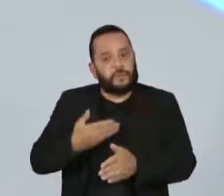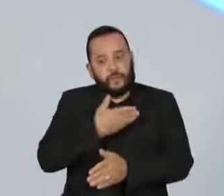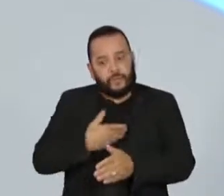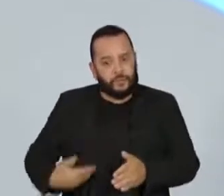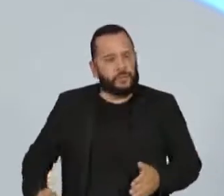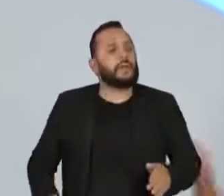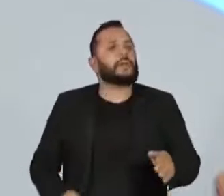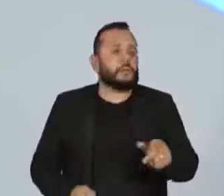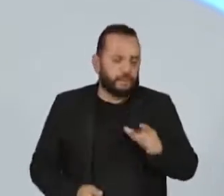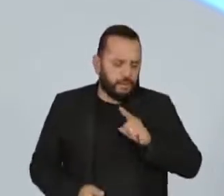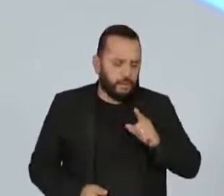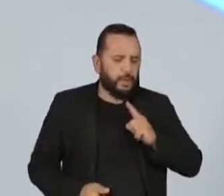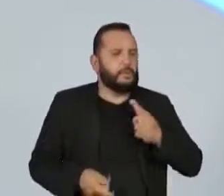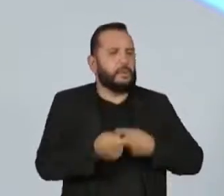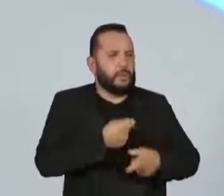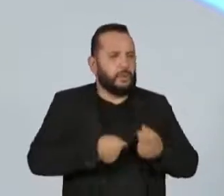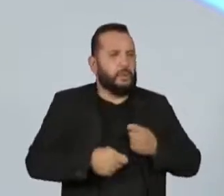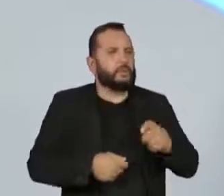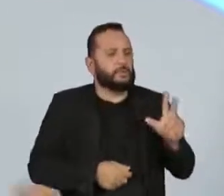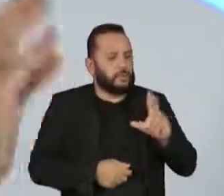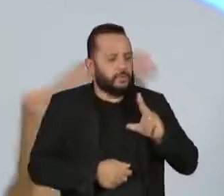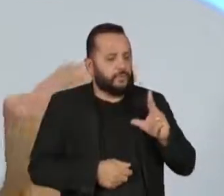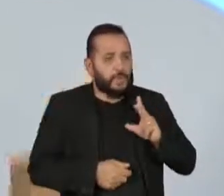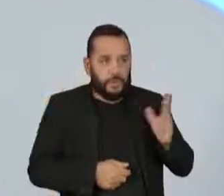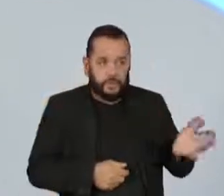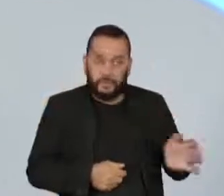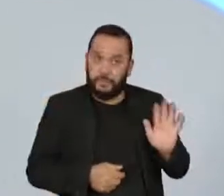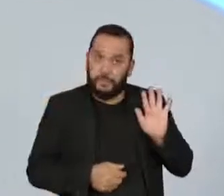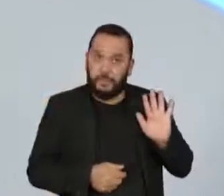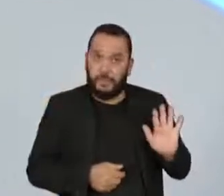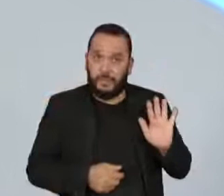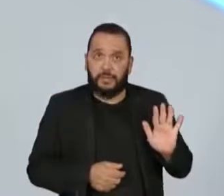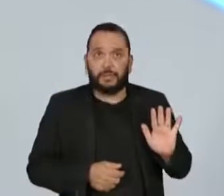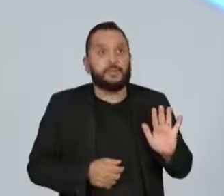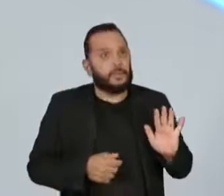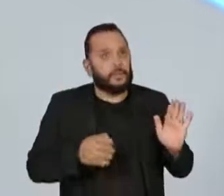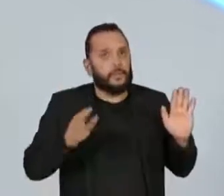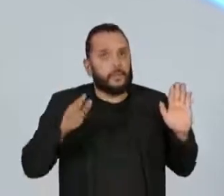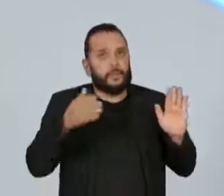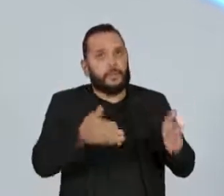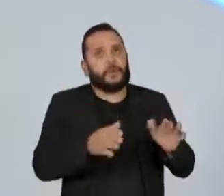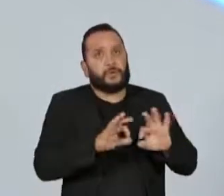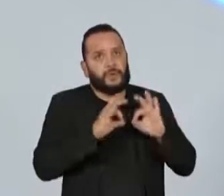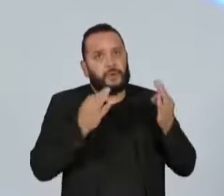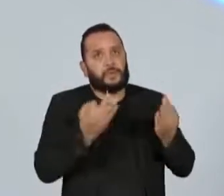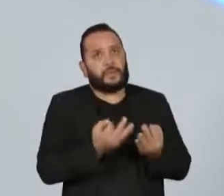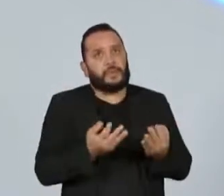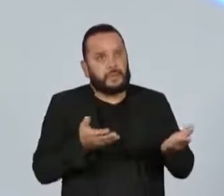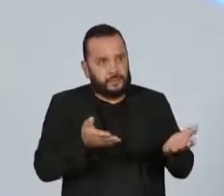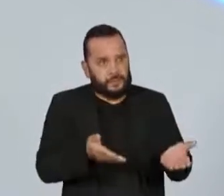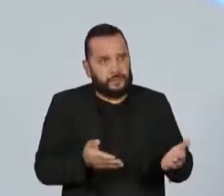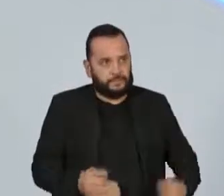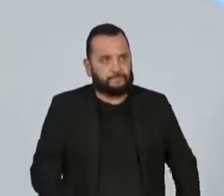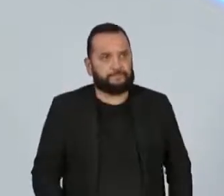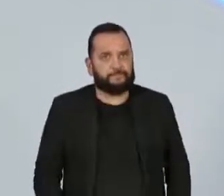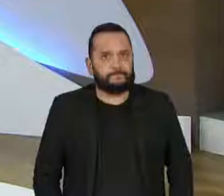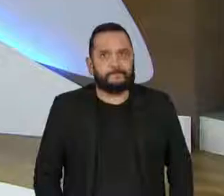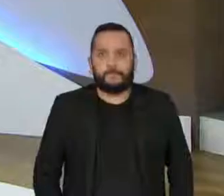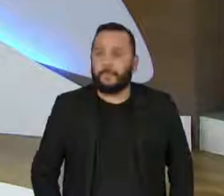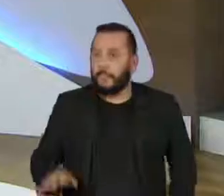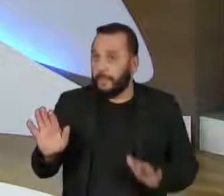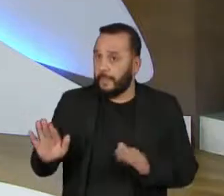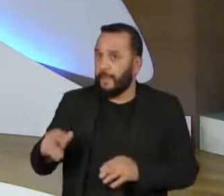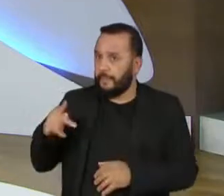experimentar, estou aberto para ouvir propostas aí, mas muito dedicado à família, fora nesse primeiro momento aqui da vida pública. E vai ficar no